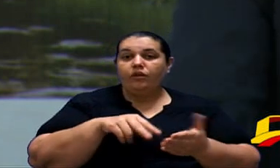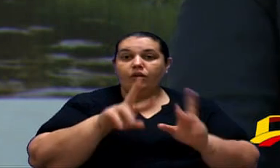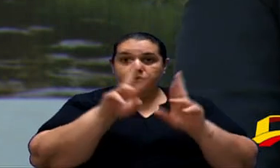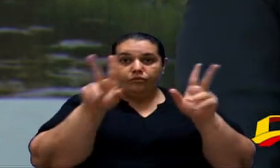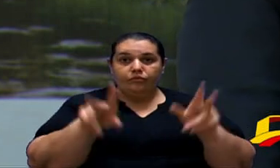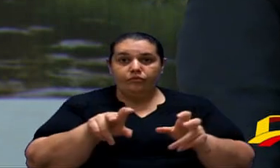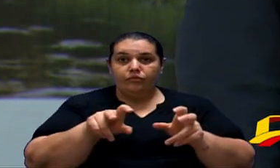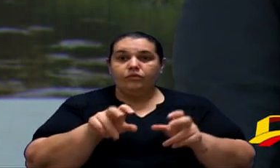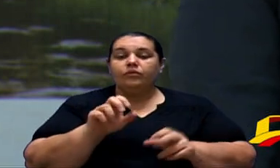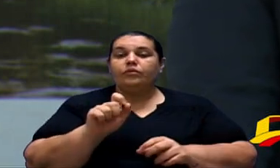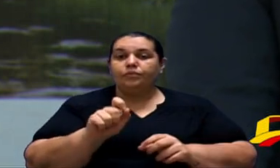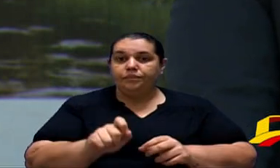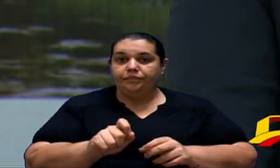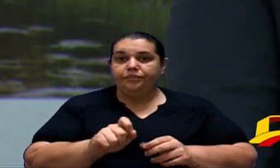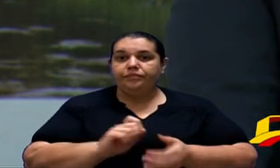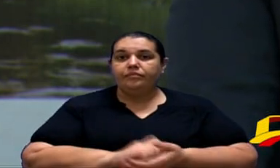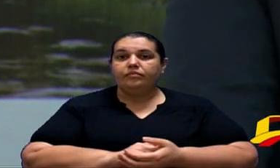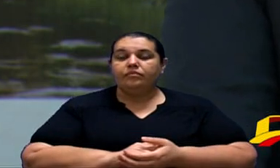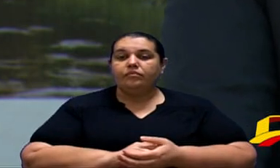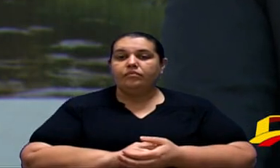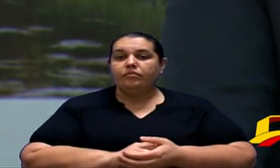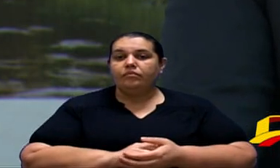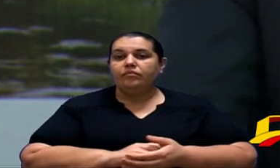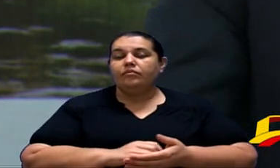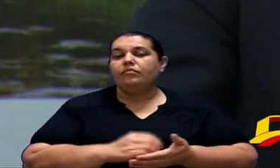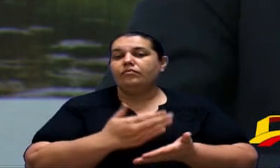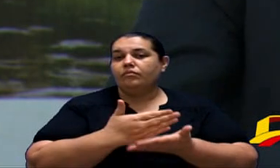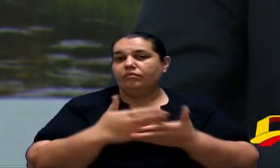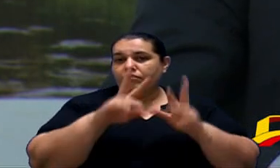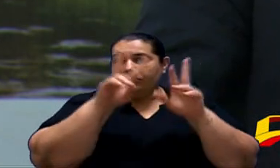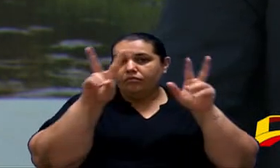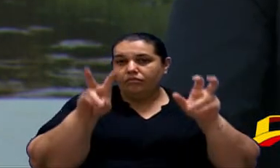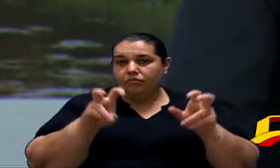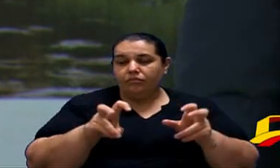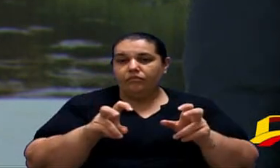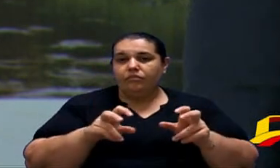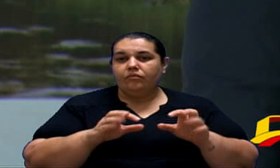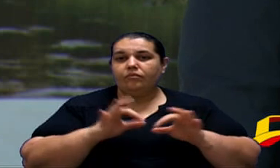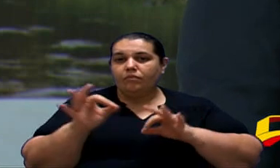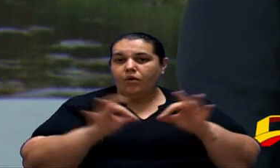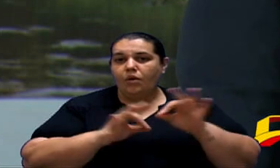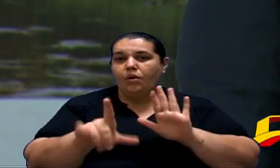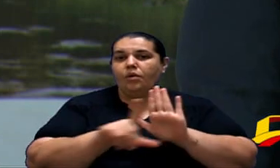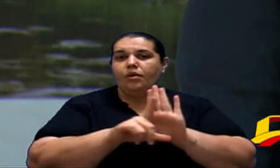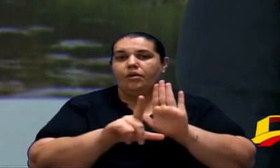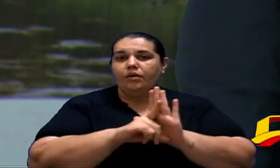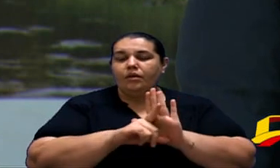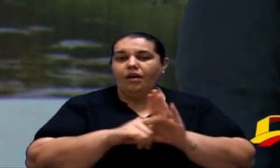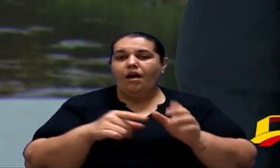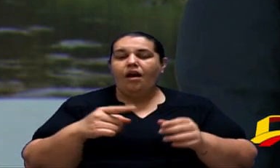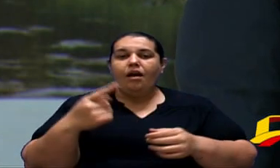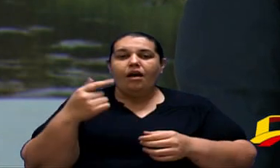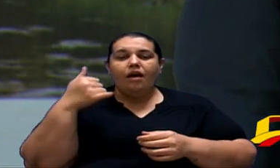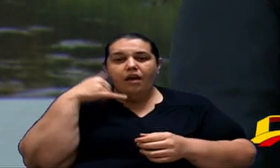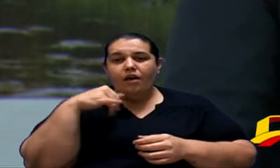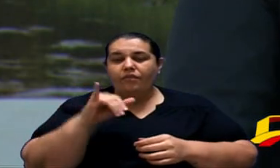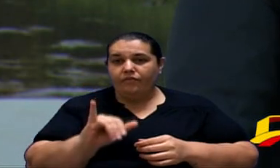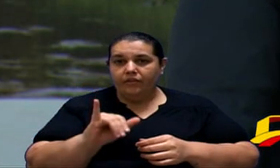da nossa justificativa. A pertinência temática para o presente projeto de lei é evitar demissão